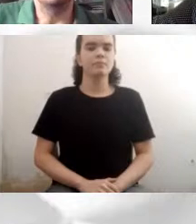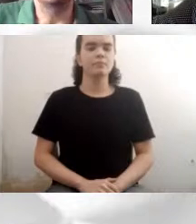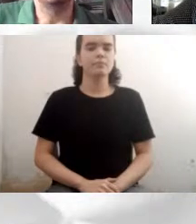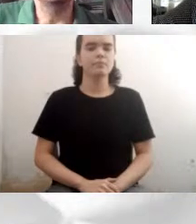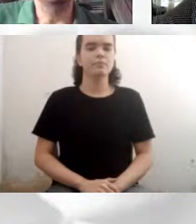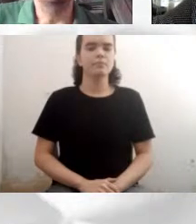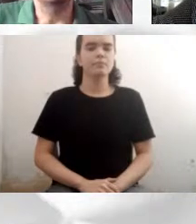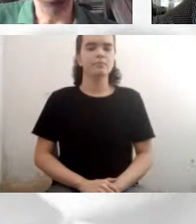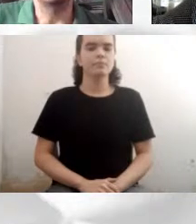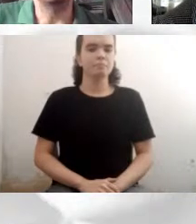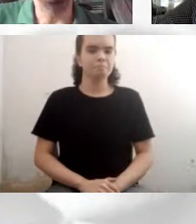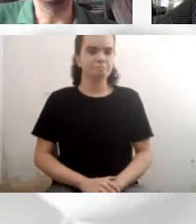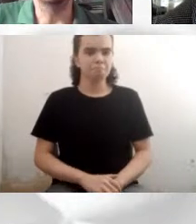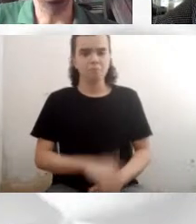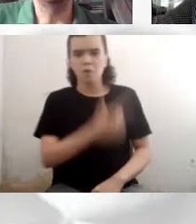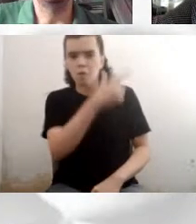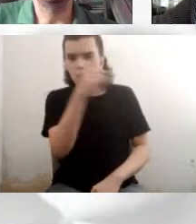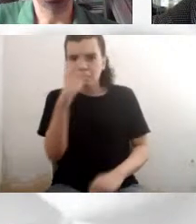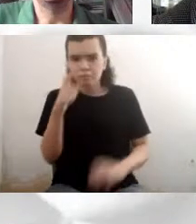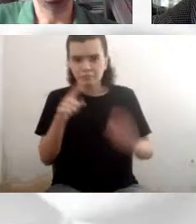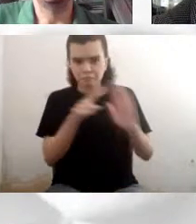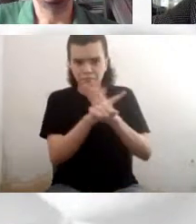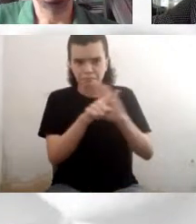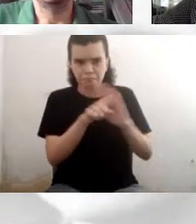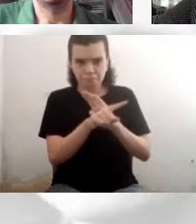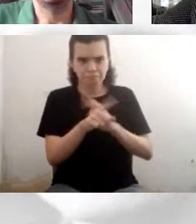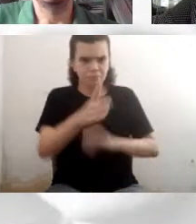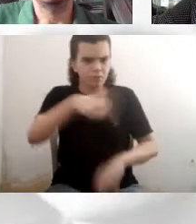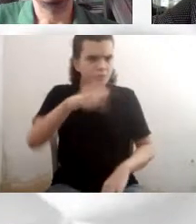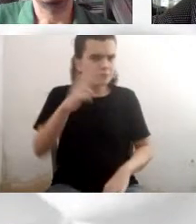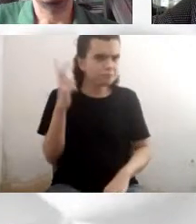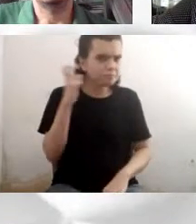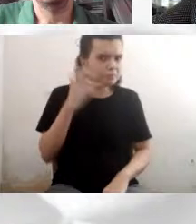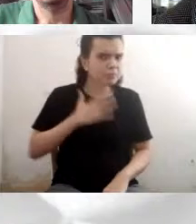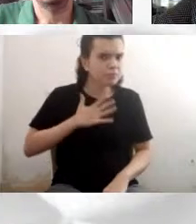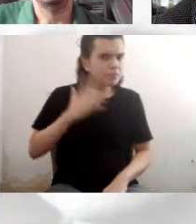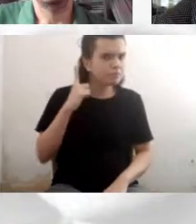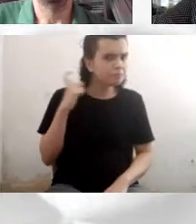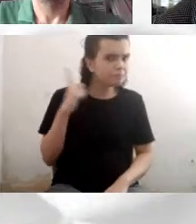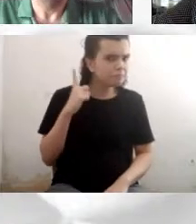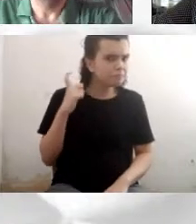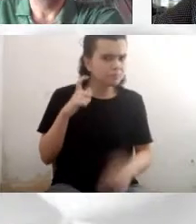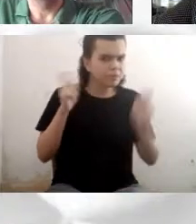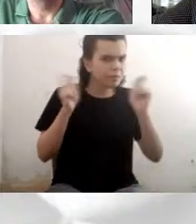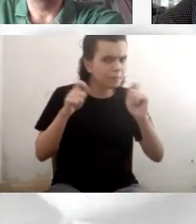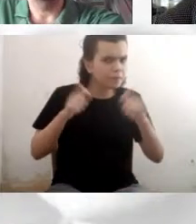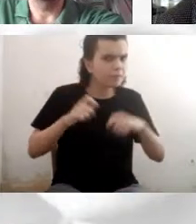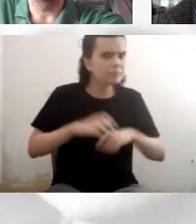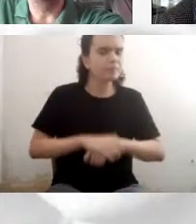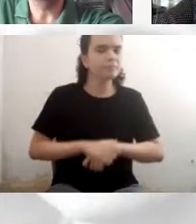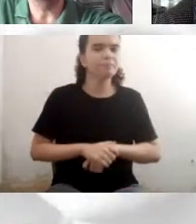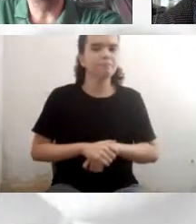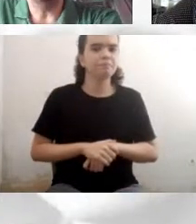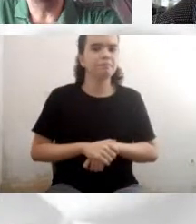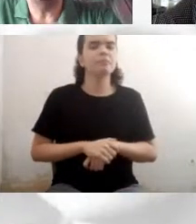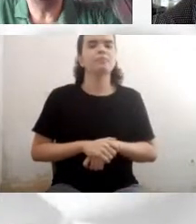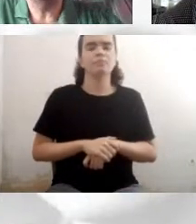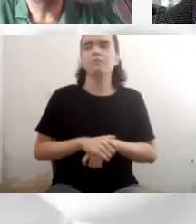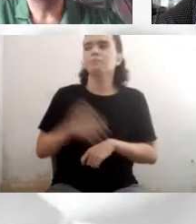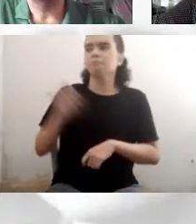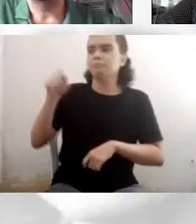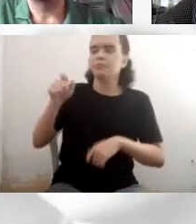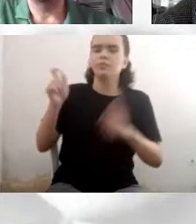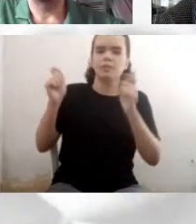mais alguma pergunta? Vocês estão ouvindo o meu som? Agora eu estou. Ah, pronto. Mais alguma